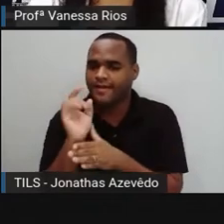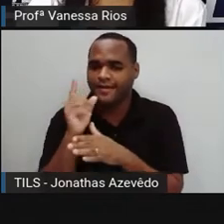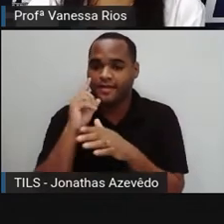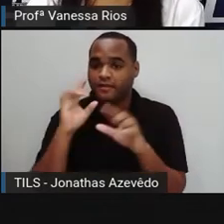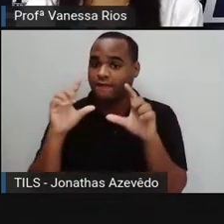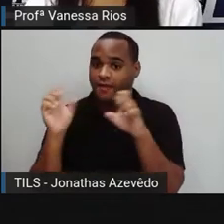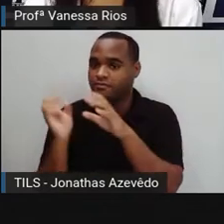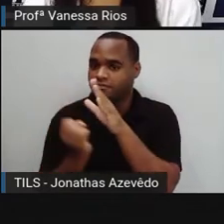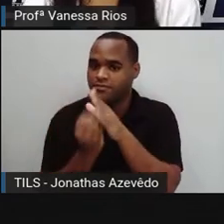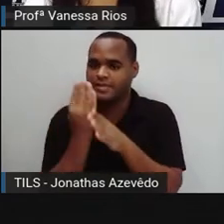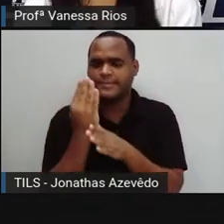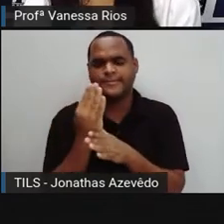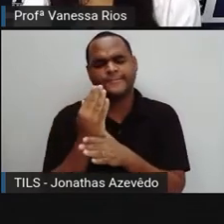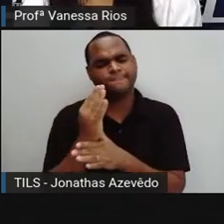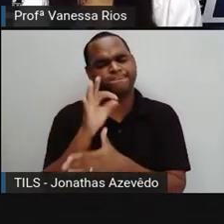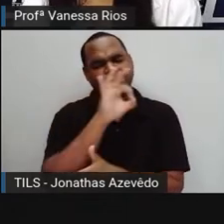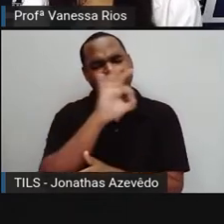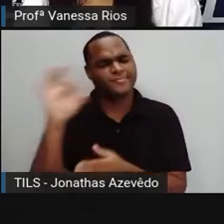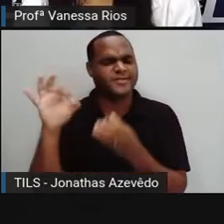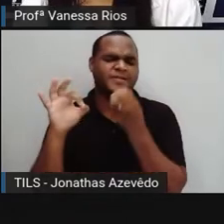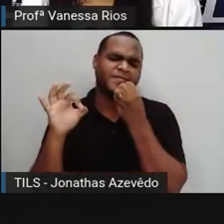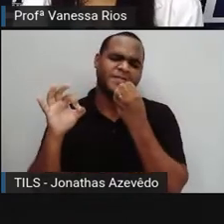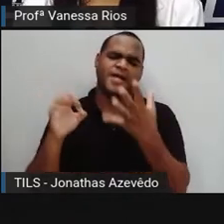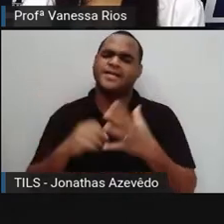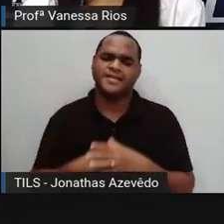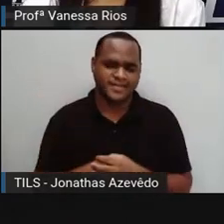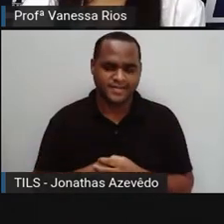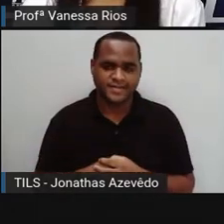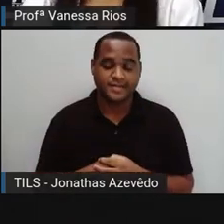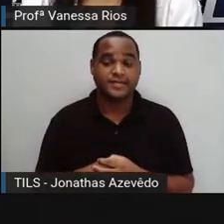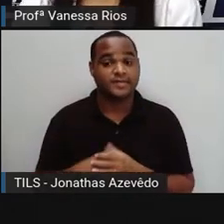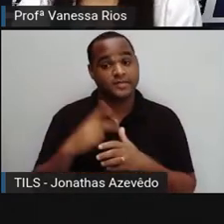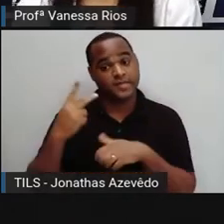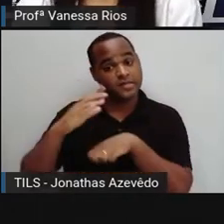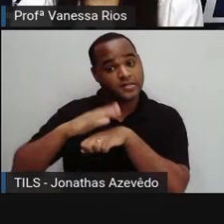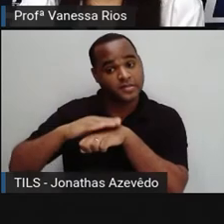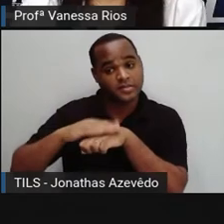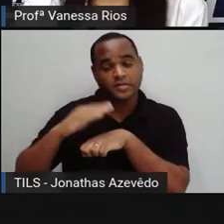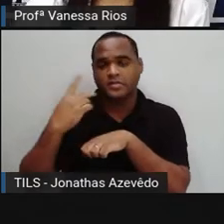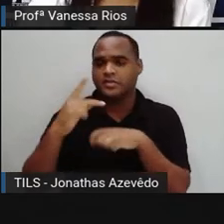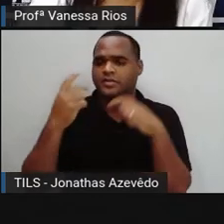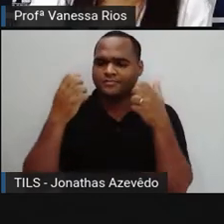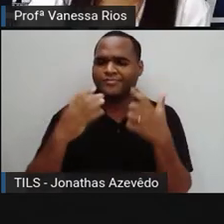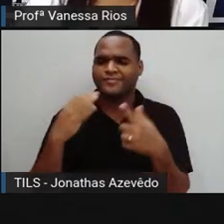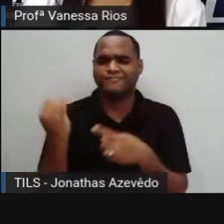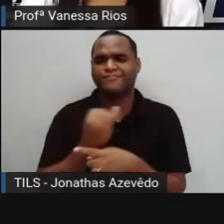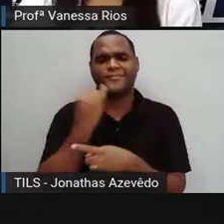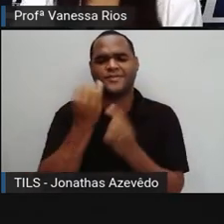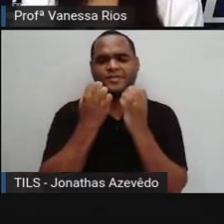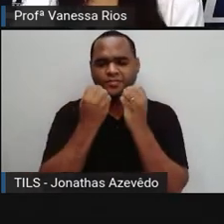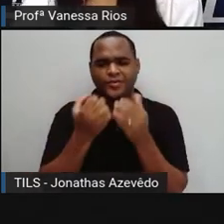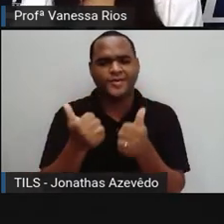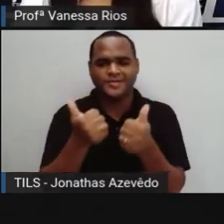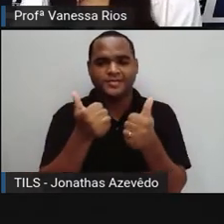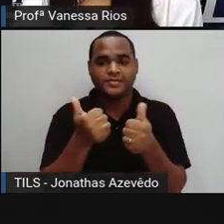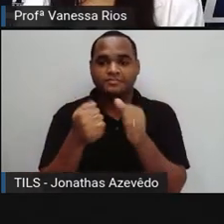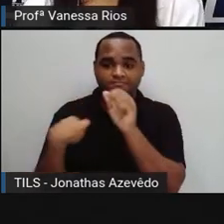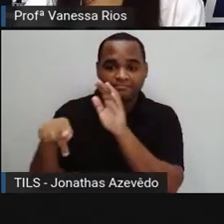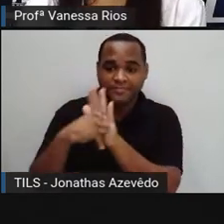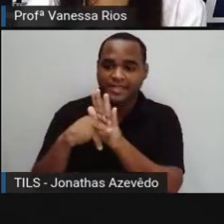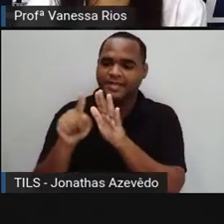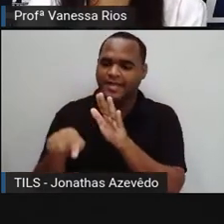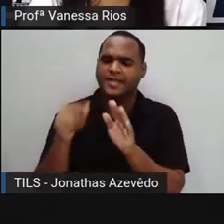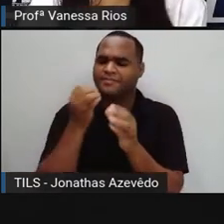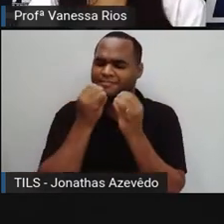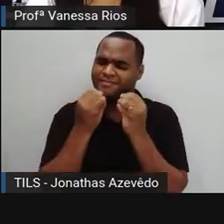retrato, era algo aí concebido como um ato muito importante, né? Algo que fazia parte da